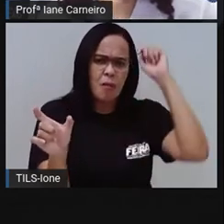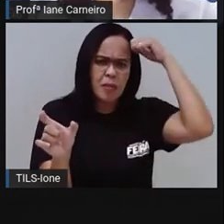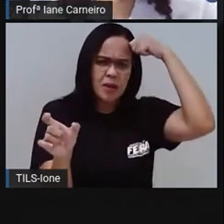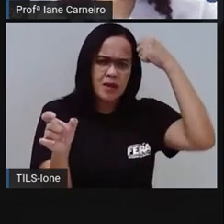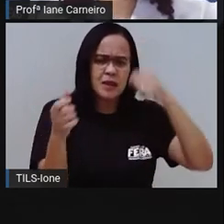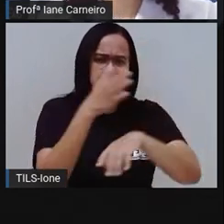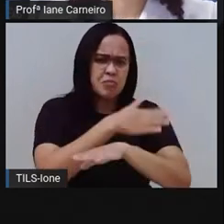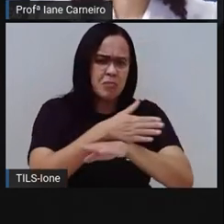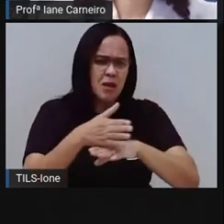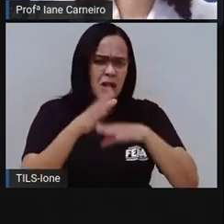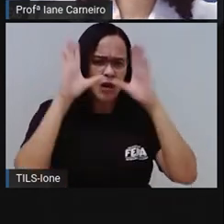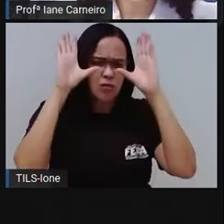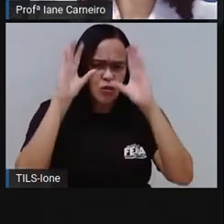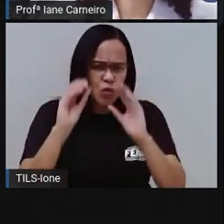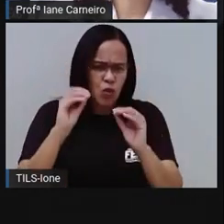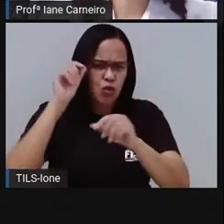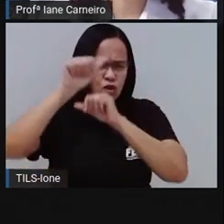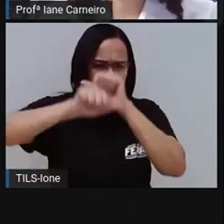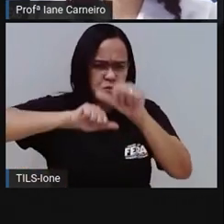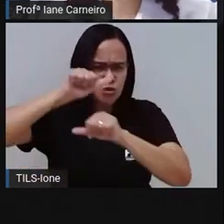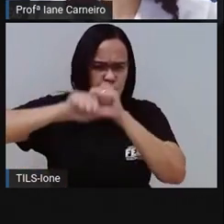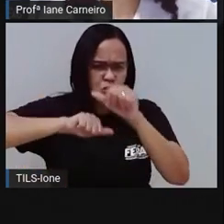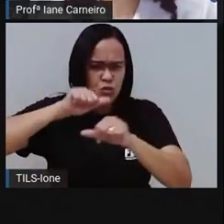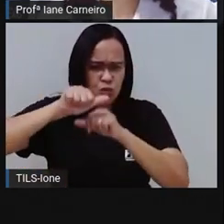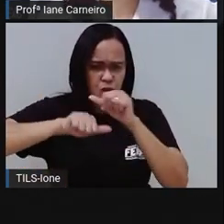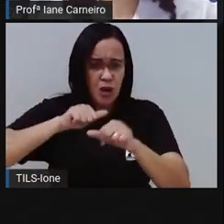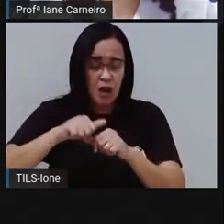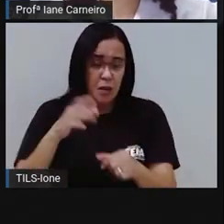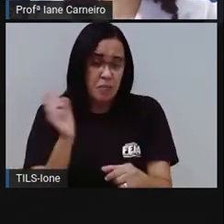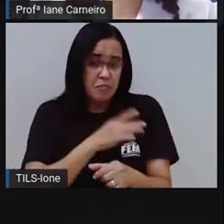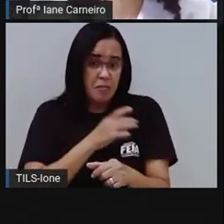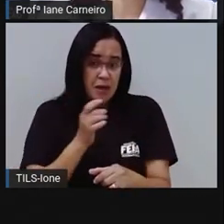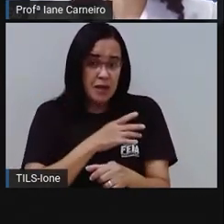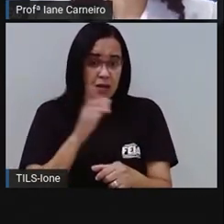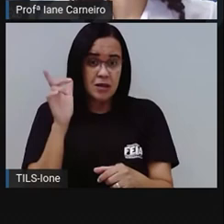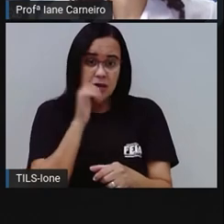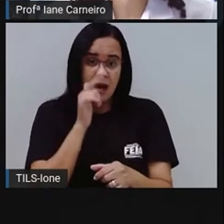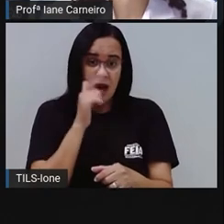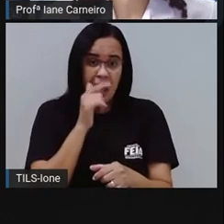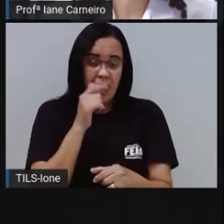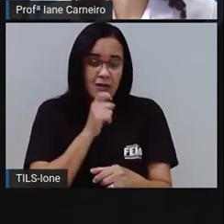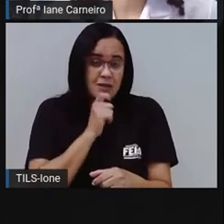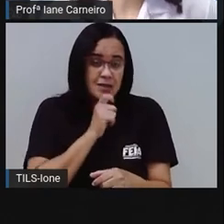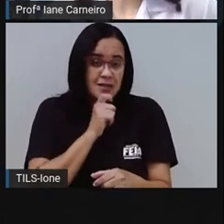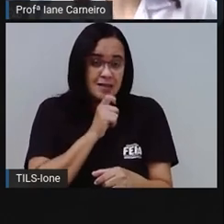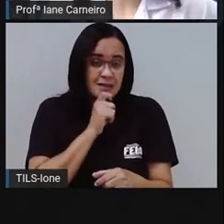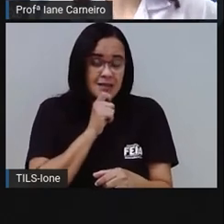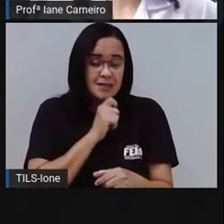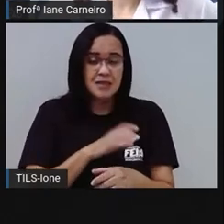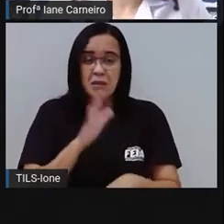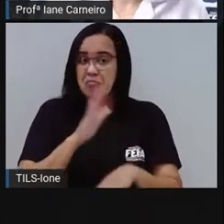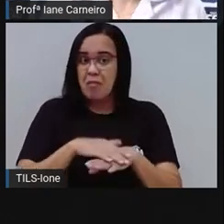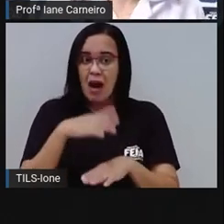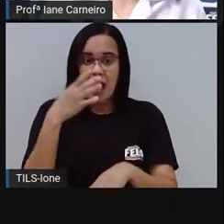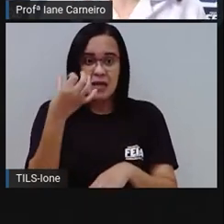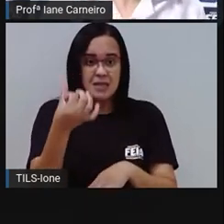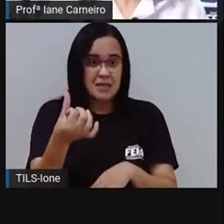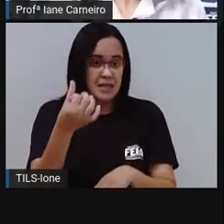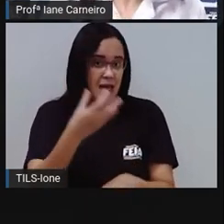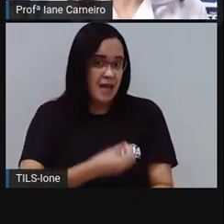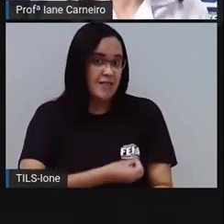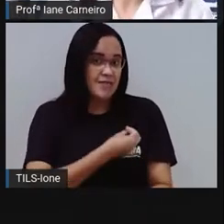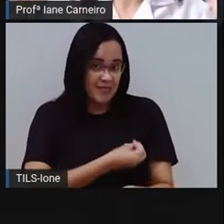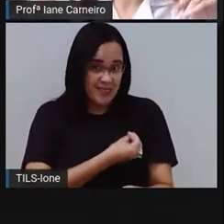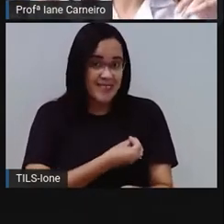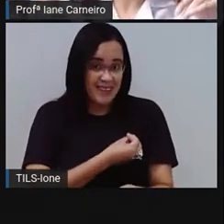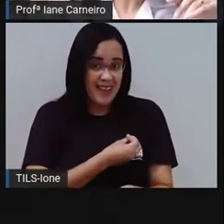pardo. Escaldado, tenho medo de água fria. Tenho mais de seis vidas. Só pode ser o